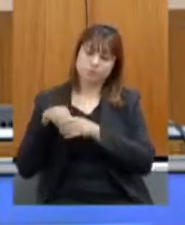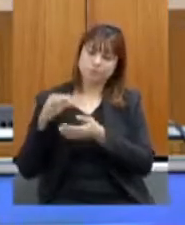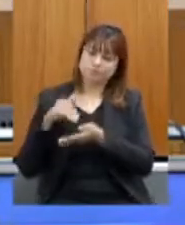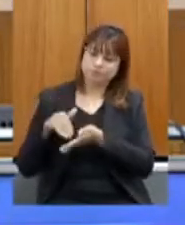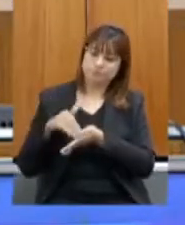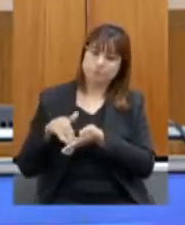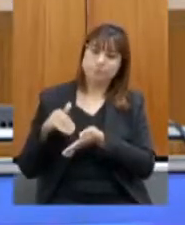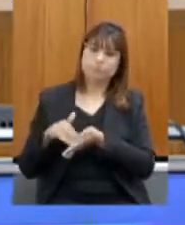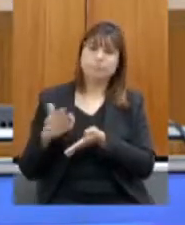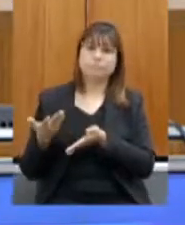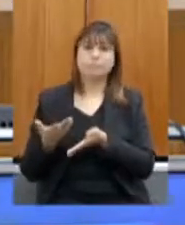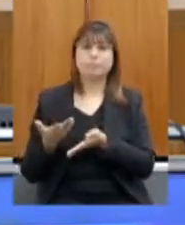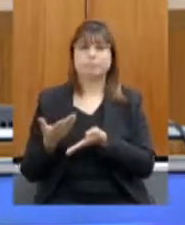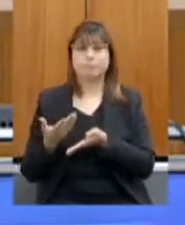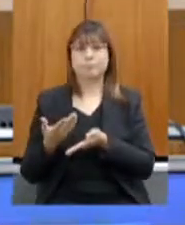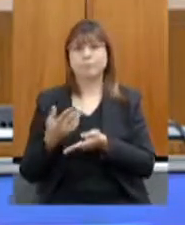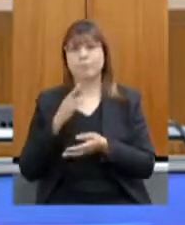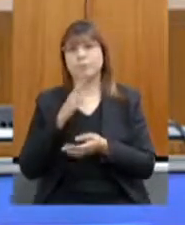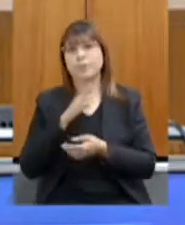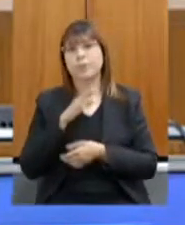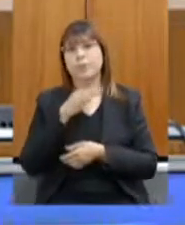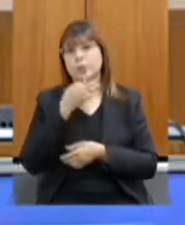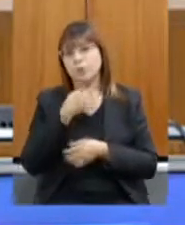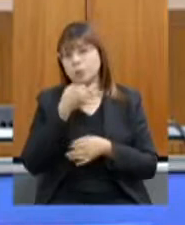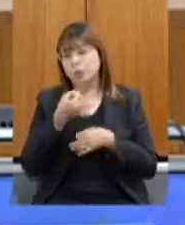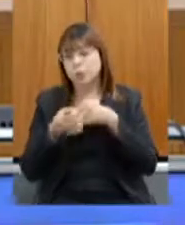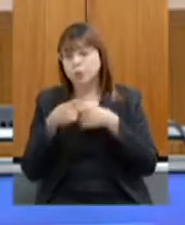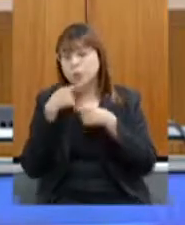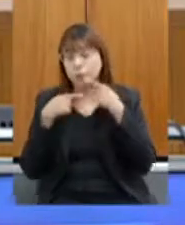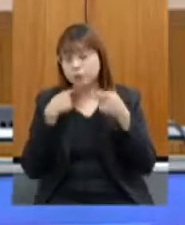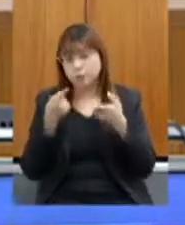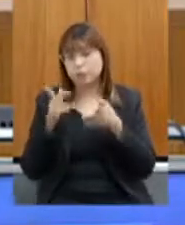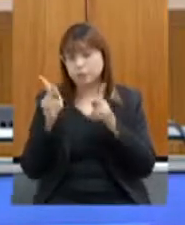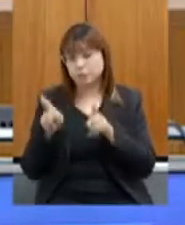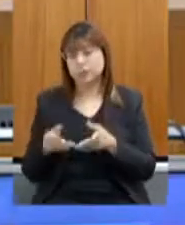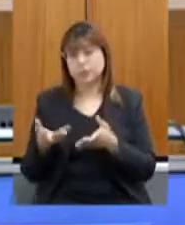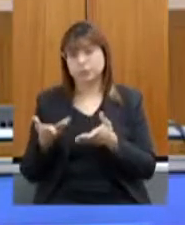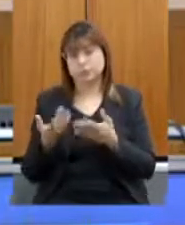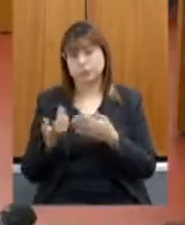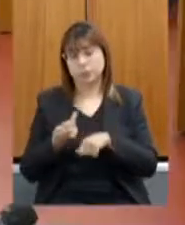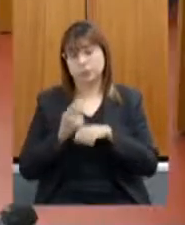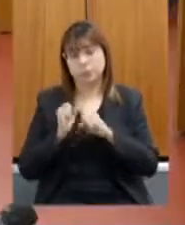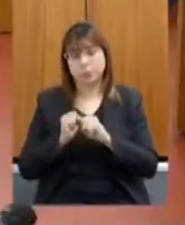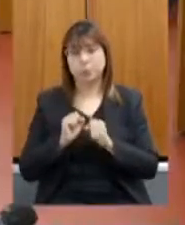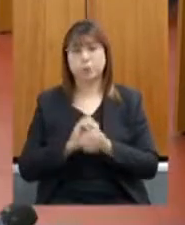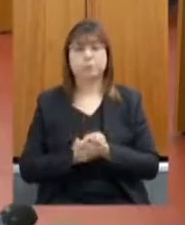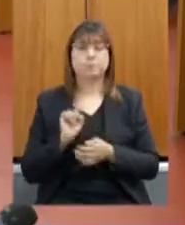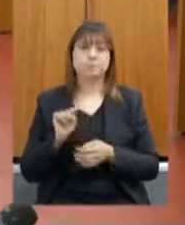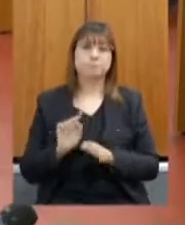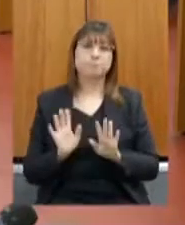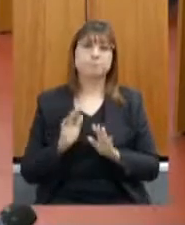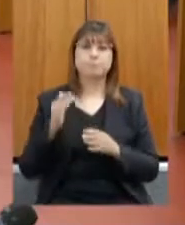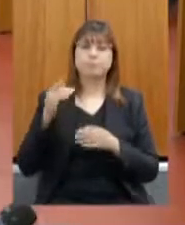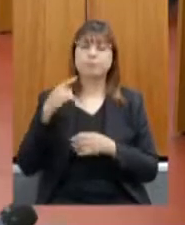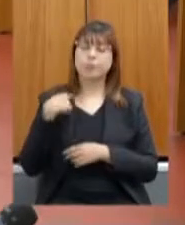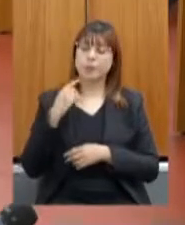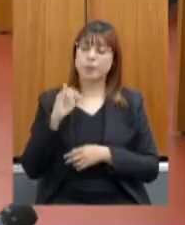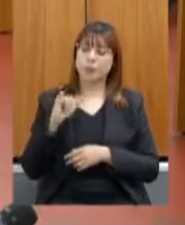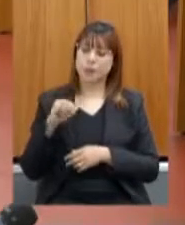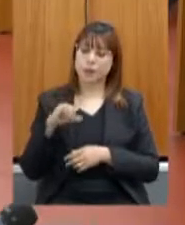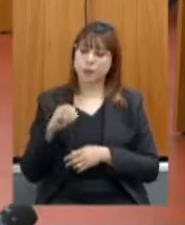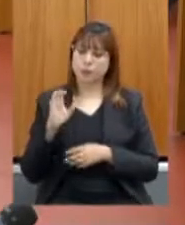essas demandas pontuais que os produtores possam ter era isso muito obrigada deputado Inácio Franco deseja